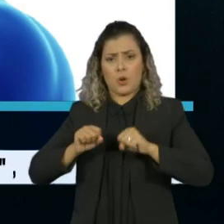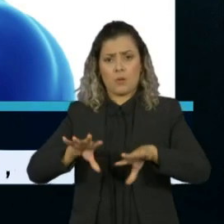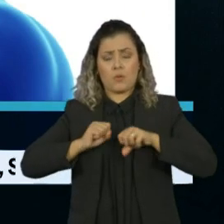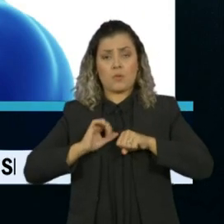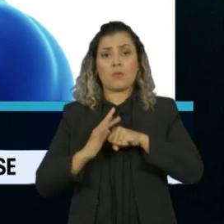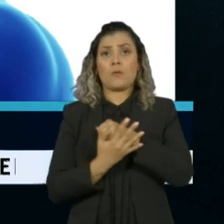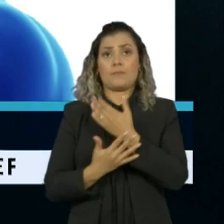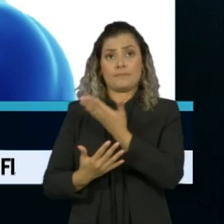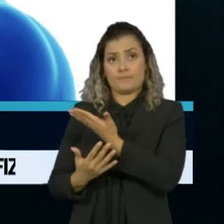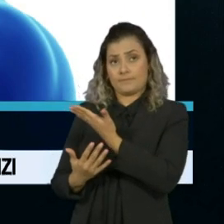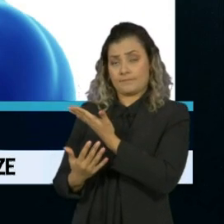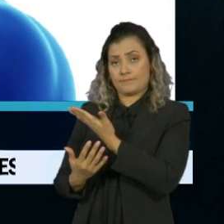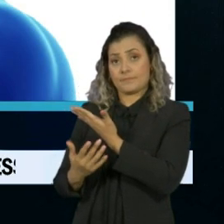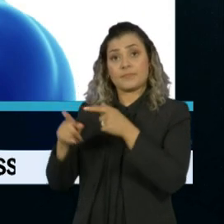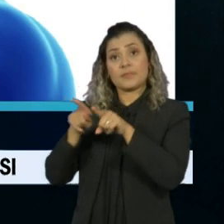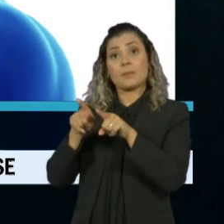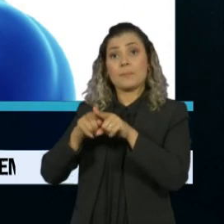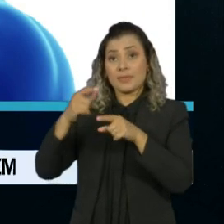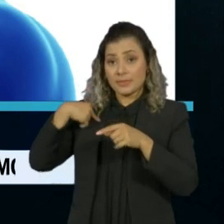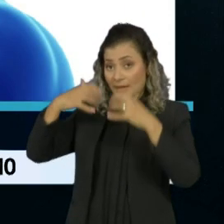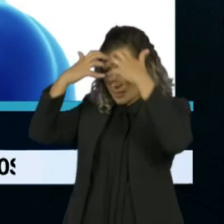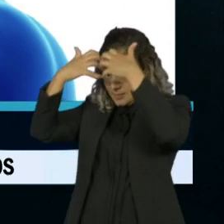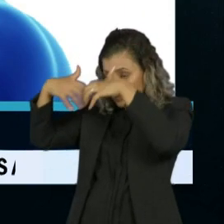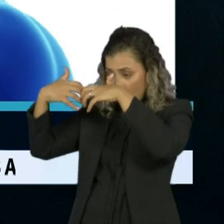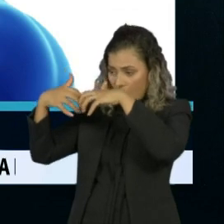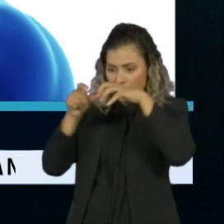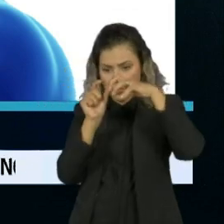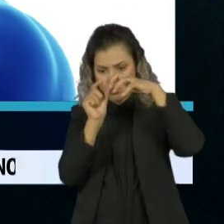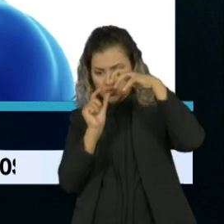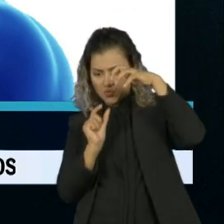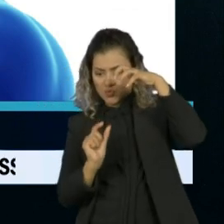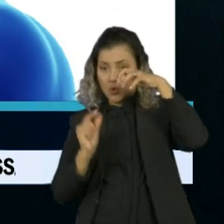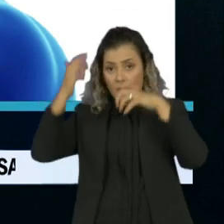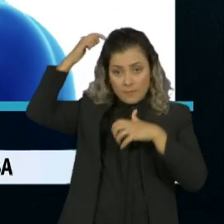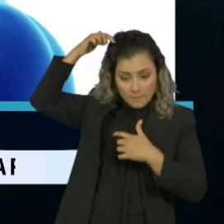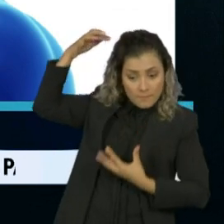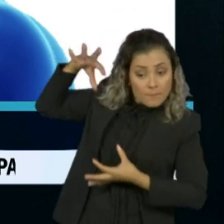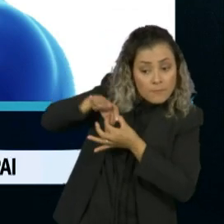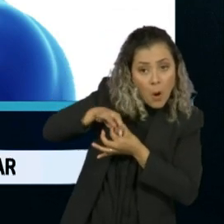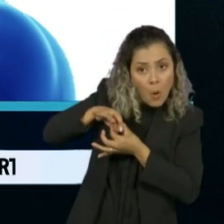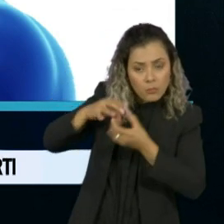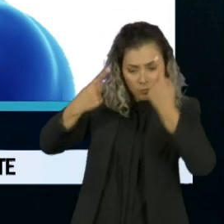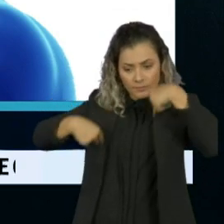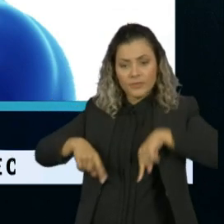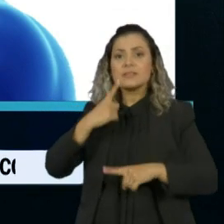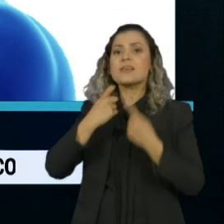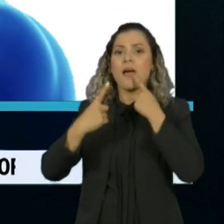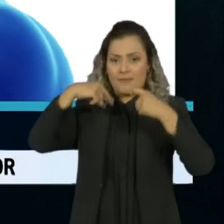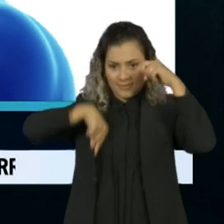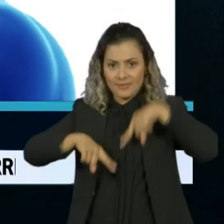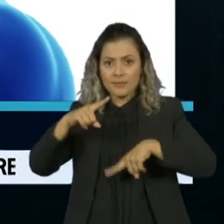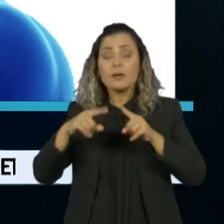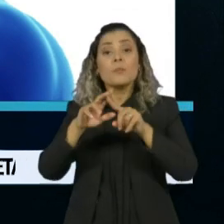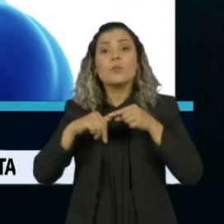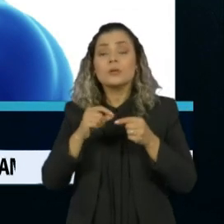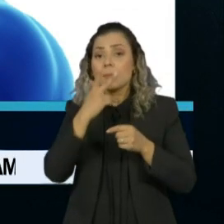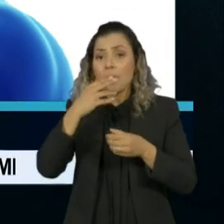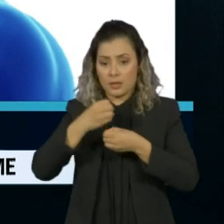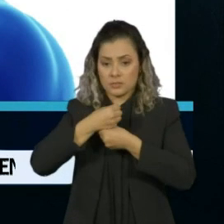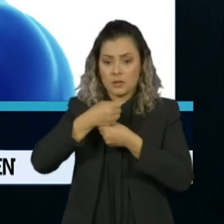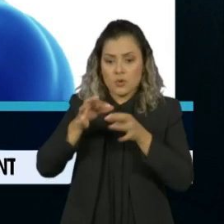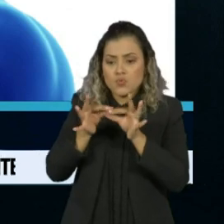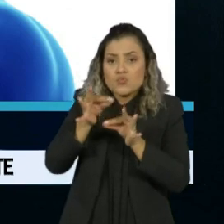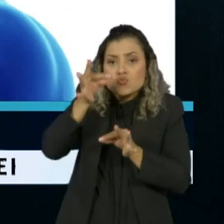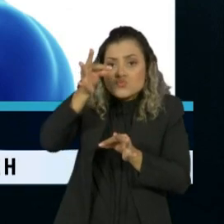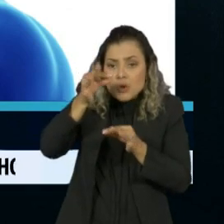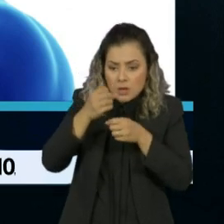do bulbo carotídeo, a parte do cérebro que alerta quando cai a oxigenação do sangue. Esse órgão entra em pane e o